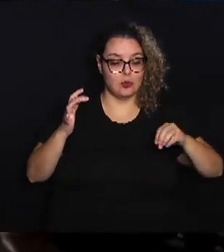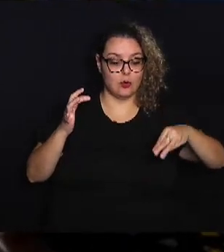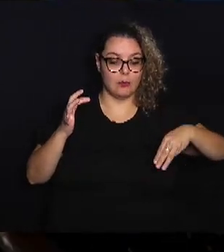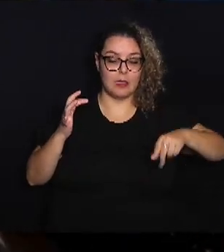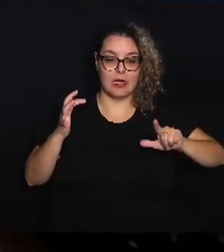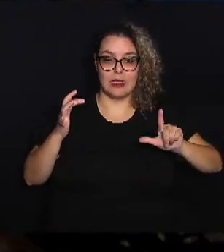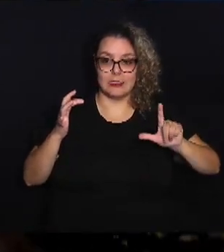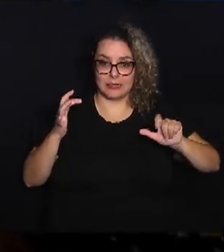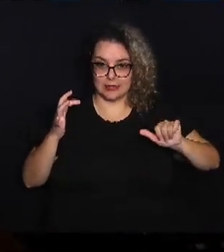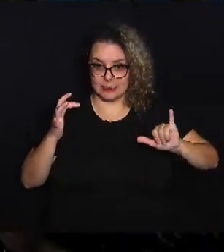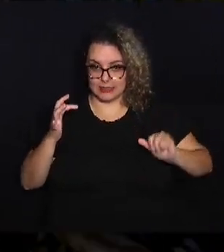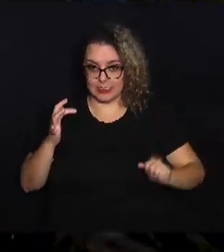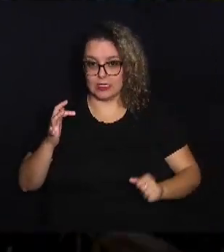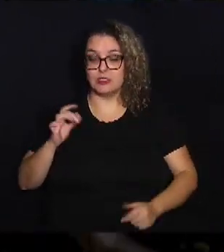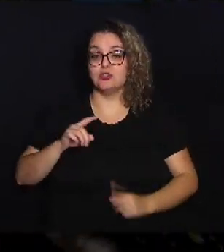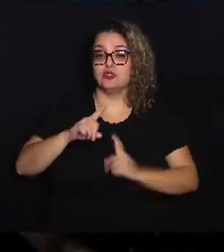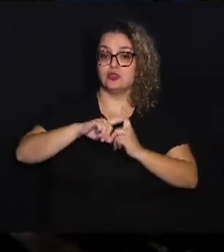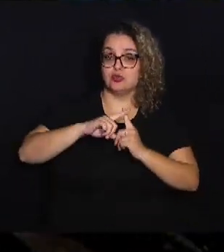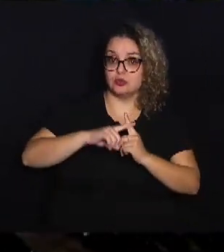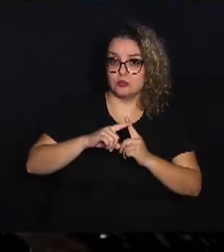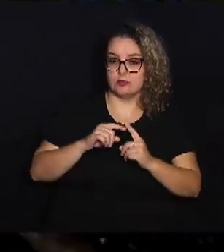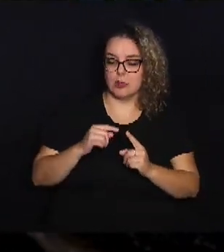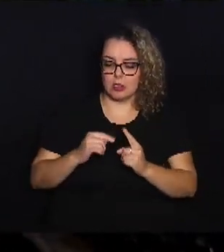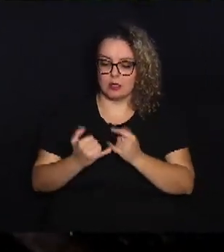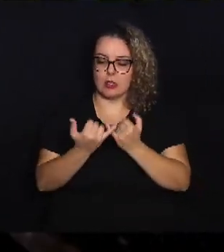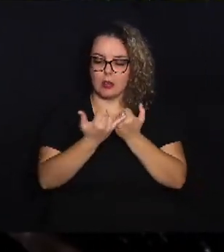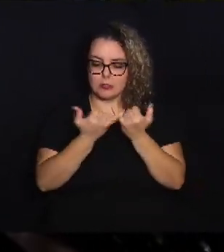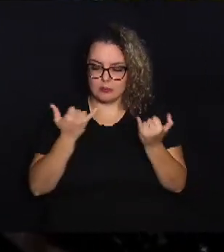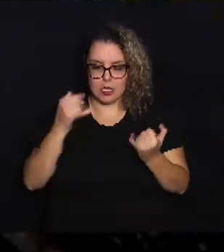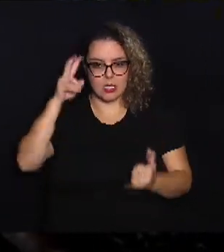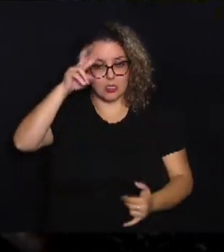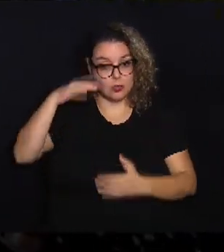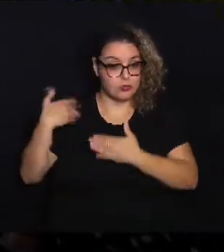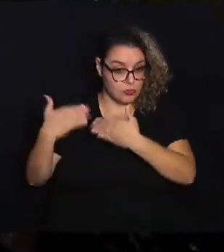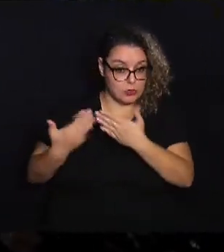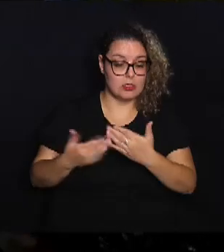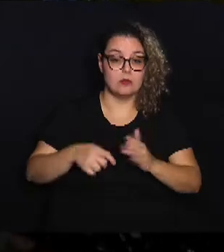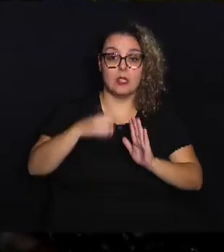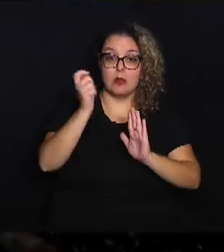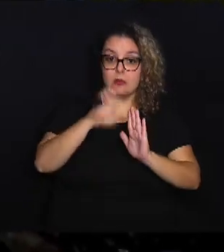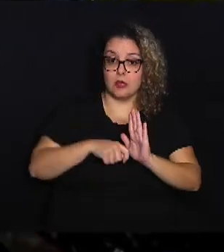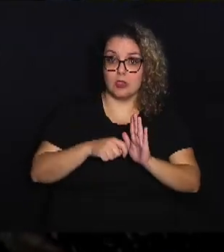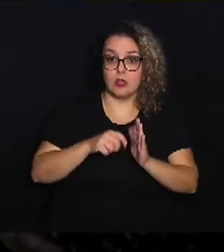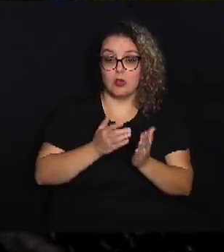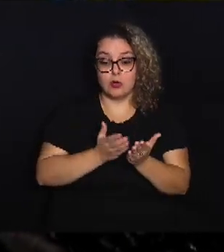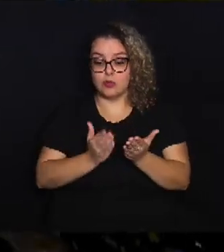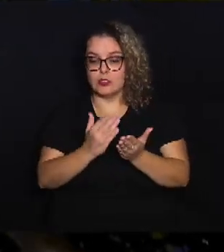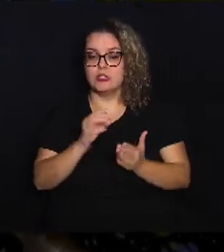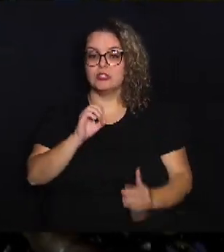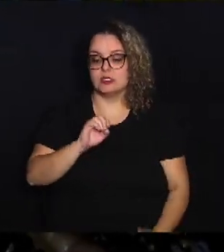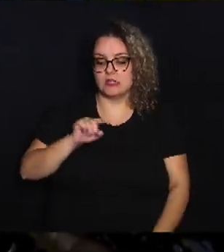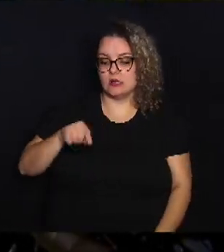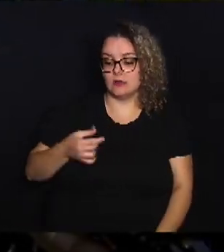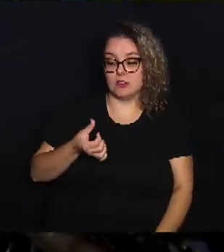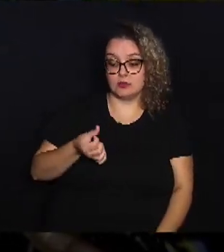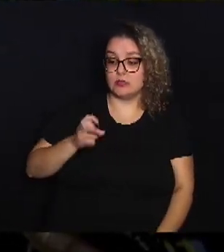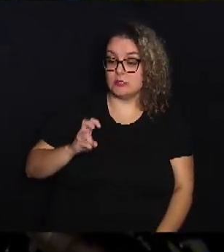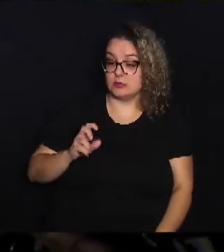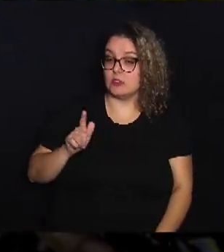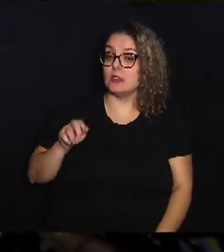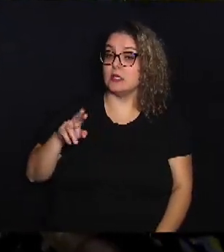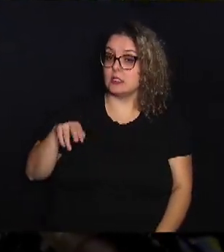desvio considerável das médias históricas. No caso, foi registrado um desvio de 0,65 graus